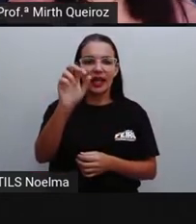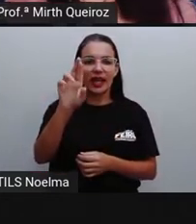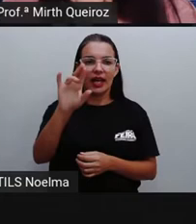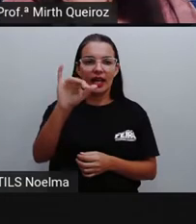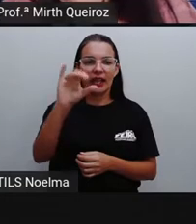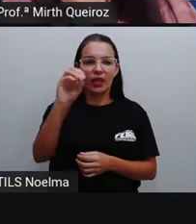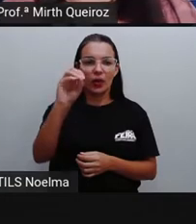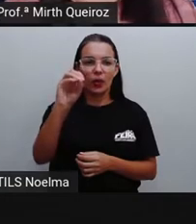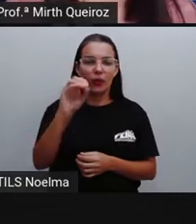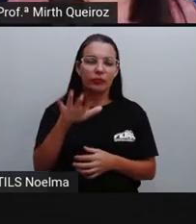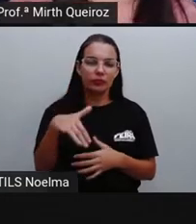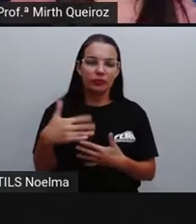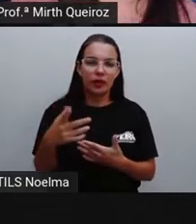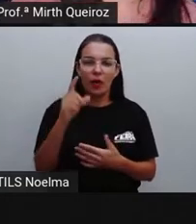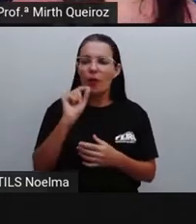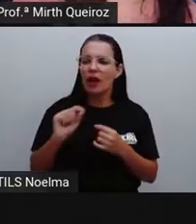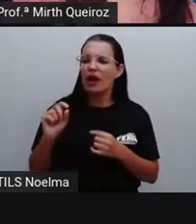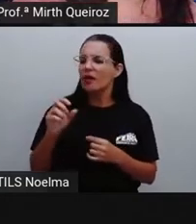Querido mamãe,